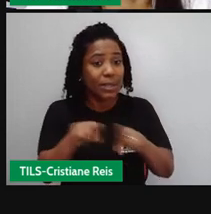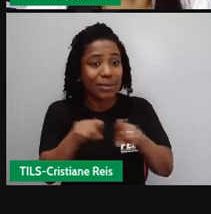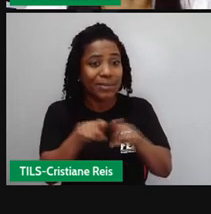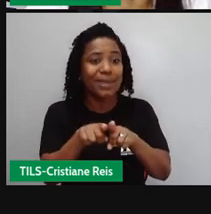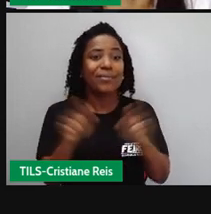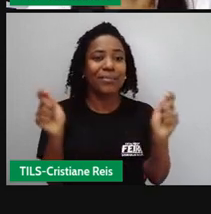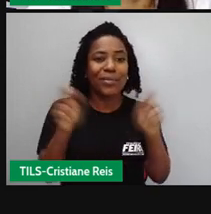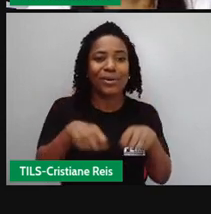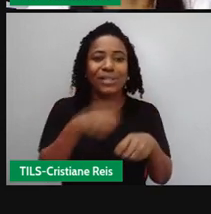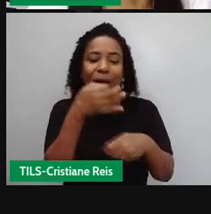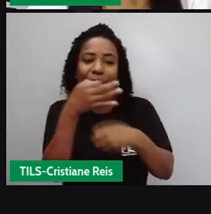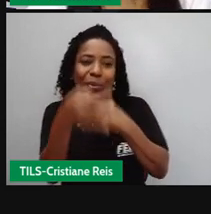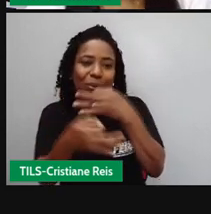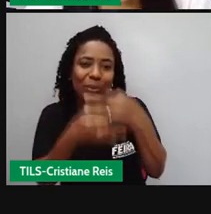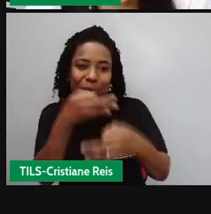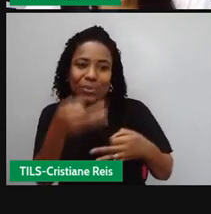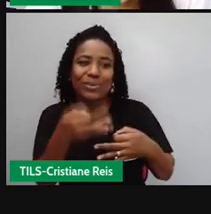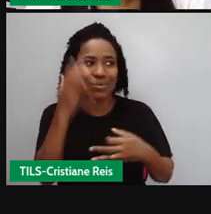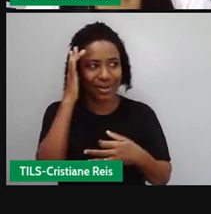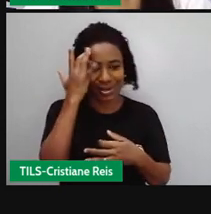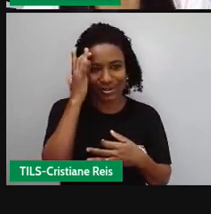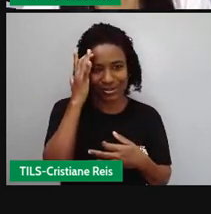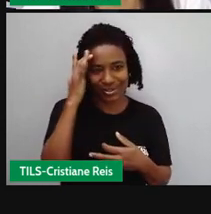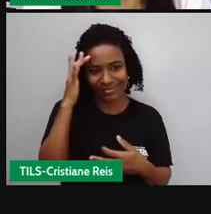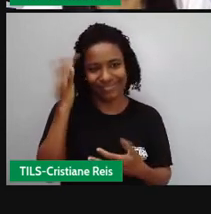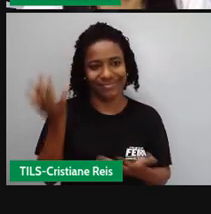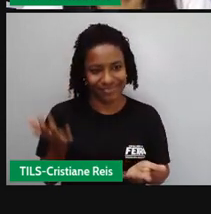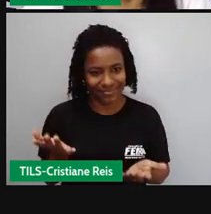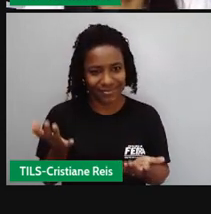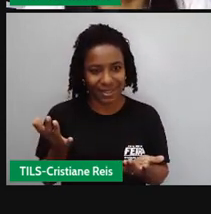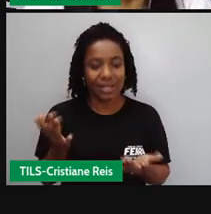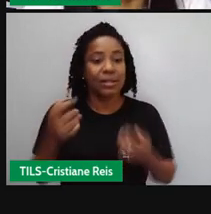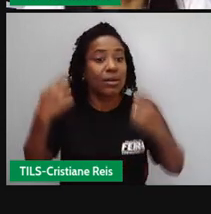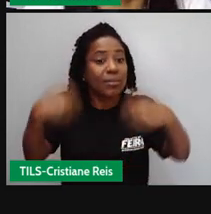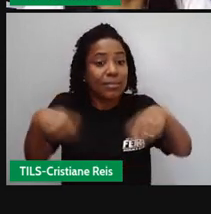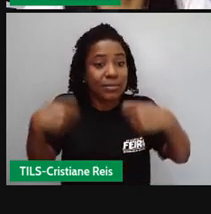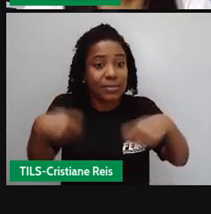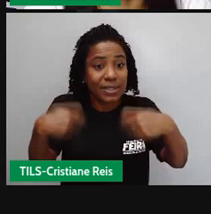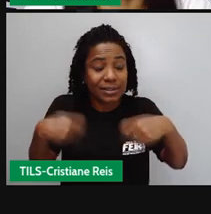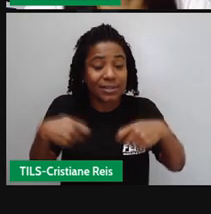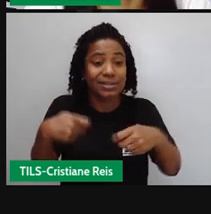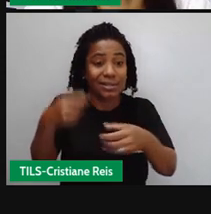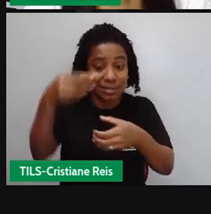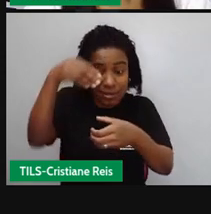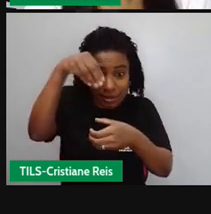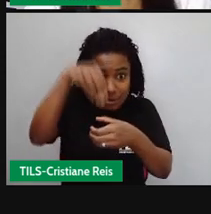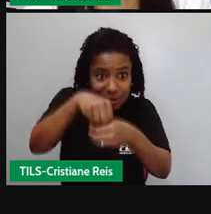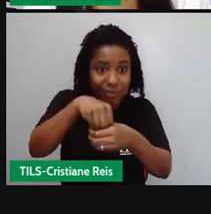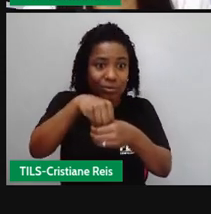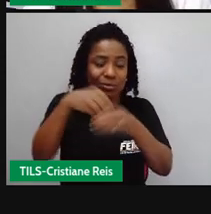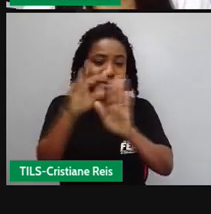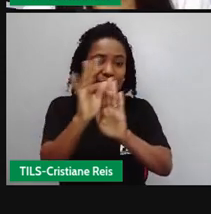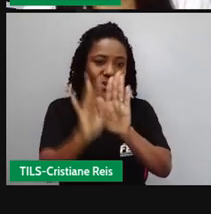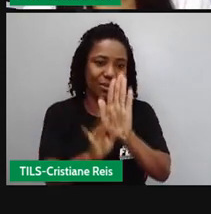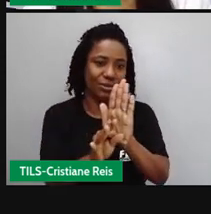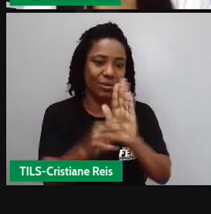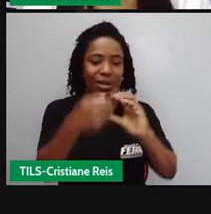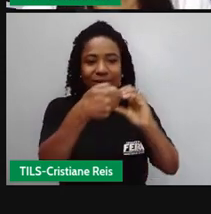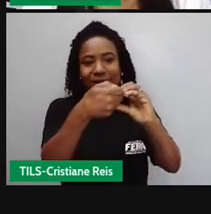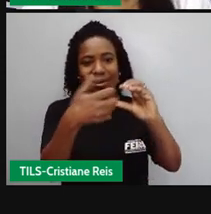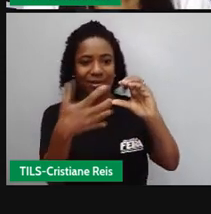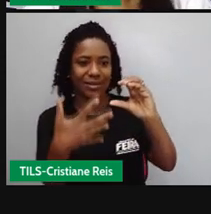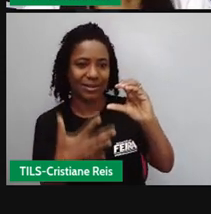emitir ou formar opinião. E, para isso, precisa existir dentro desse texto aí características dos